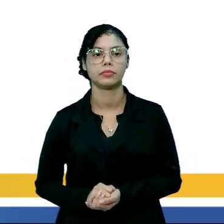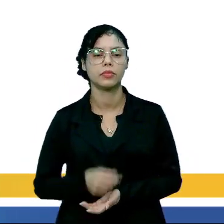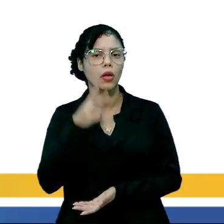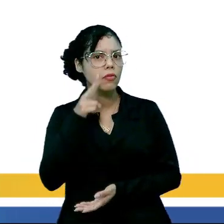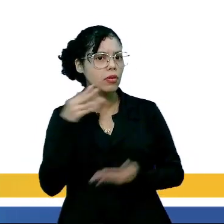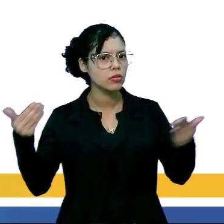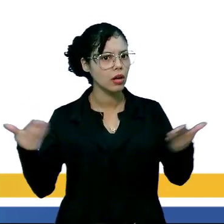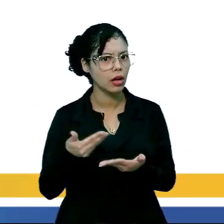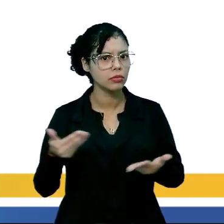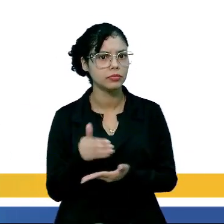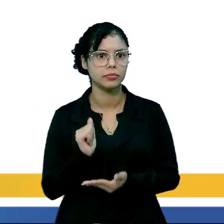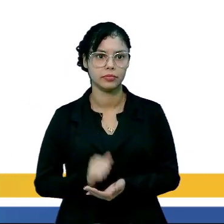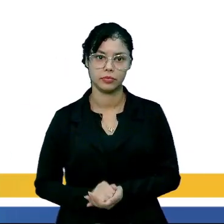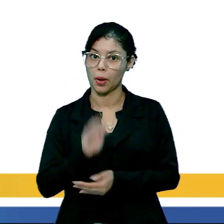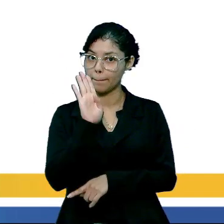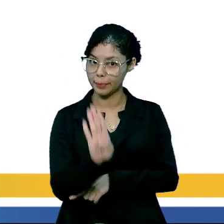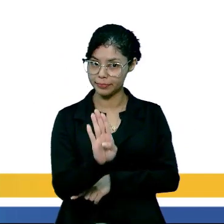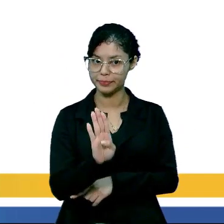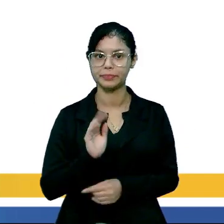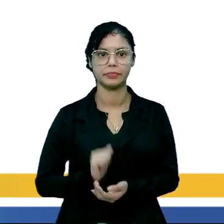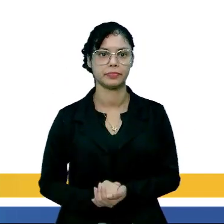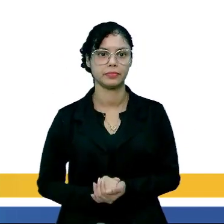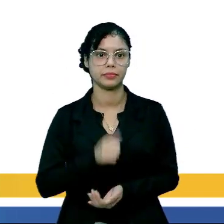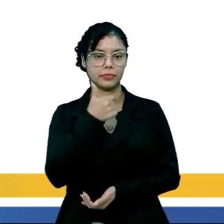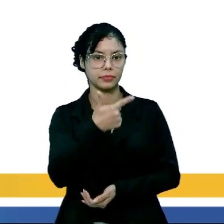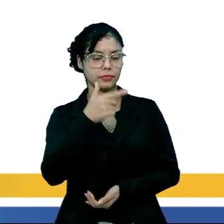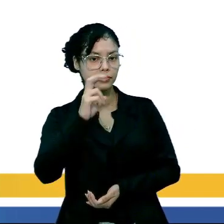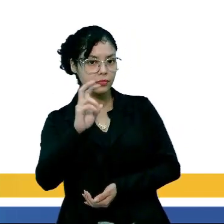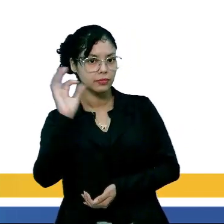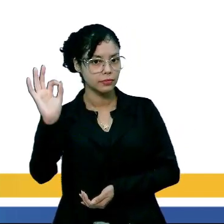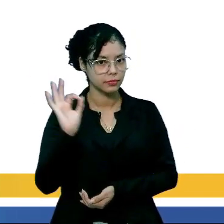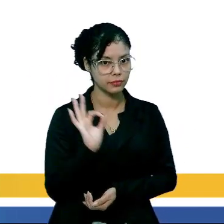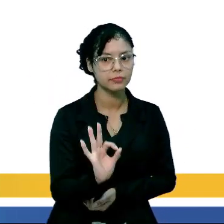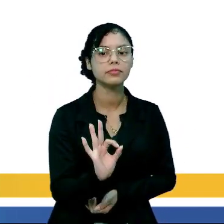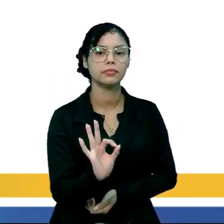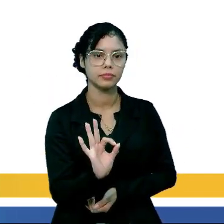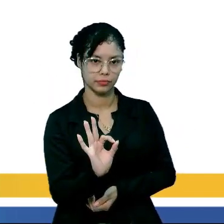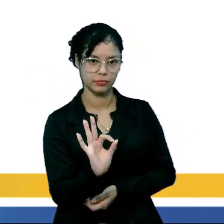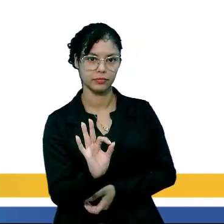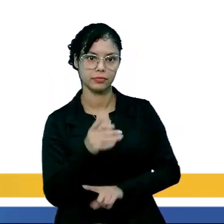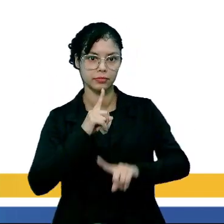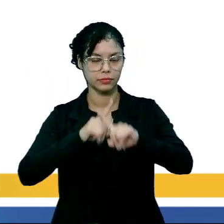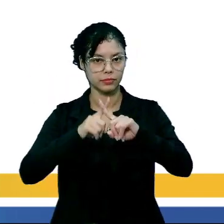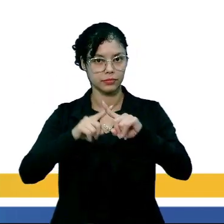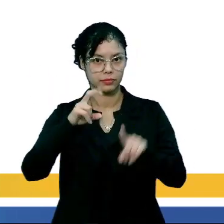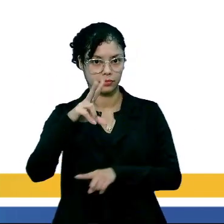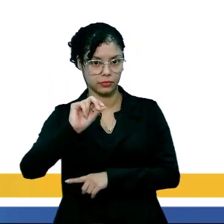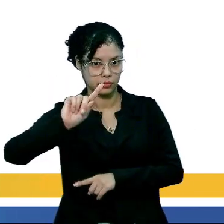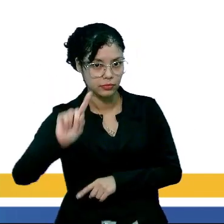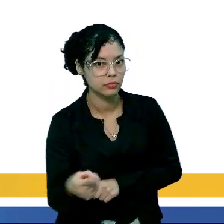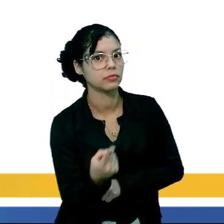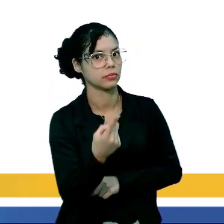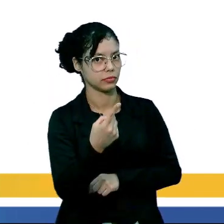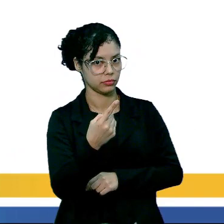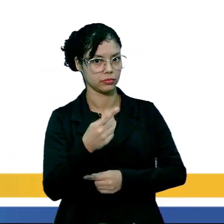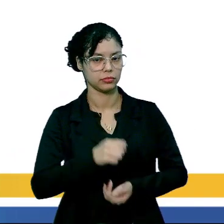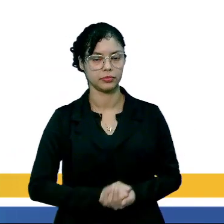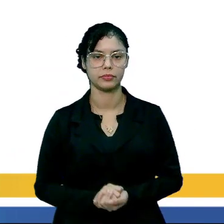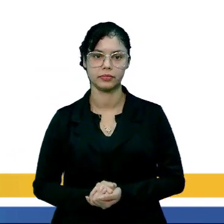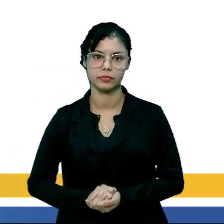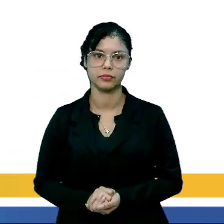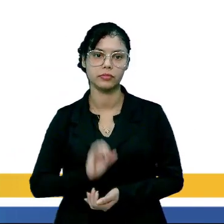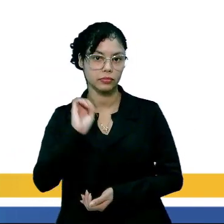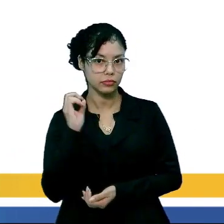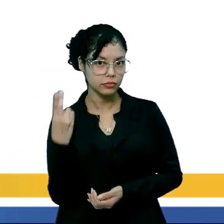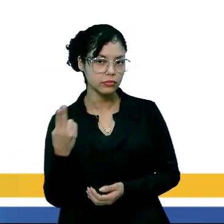Vejamos agora o vírus B. Pelo vírus B, nós temos aí 25% vezes 50 mil.